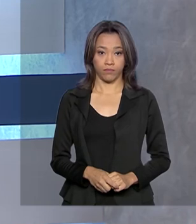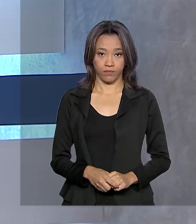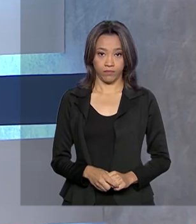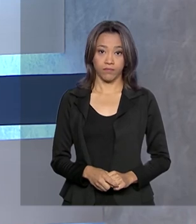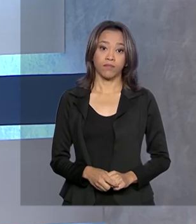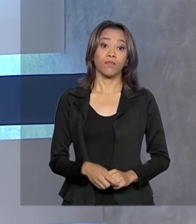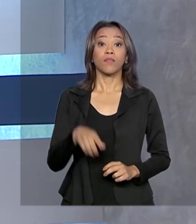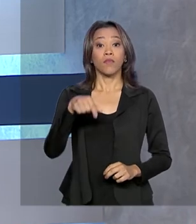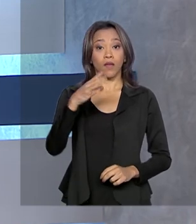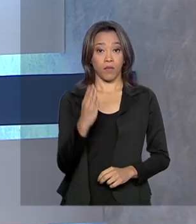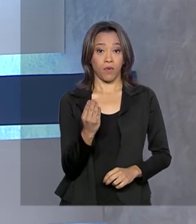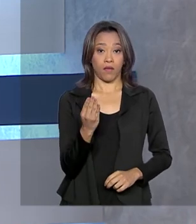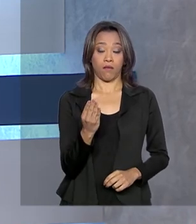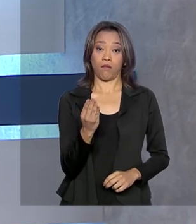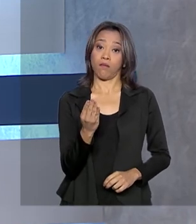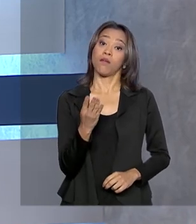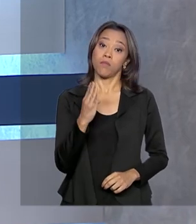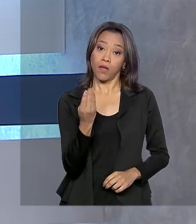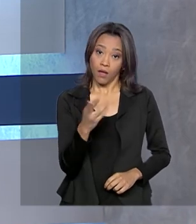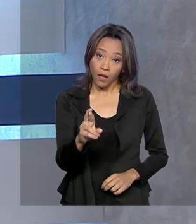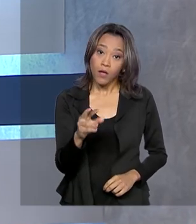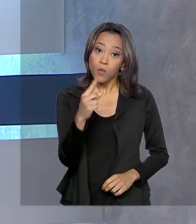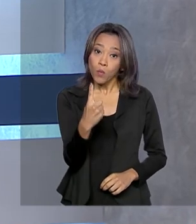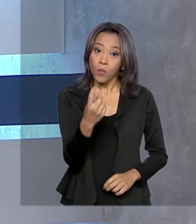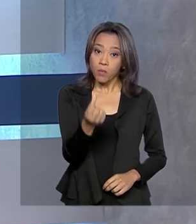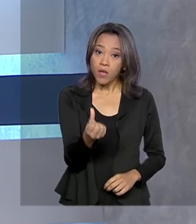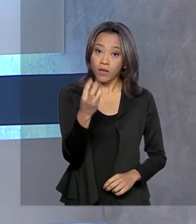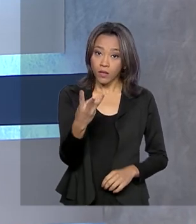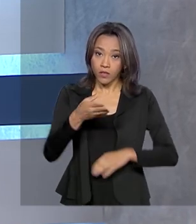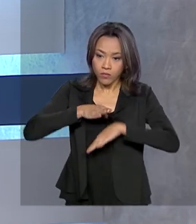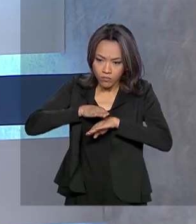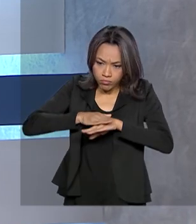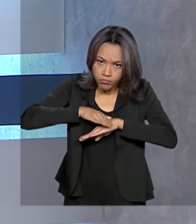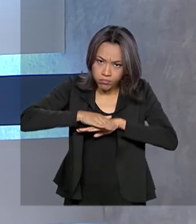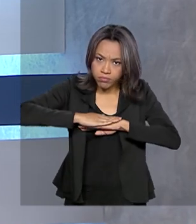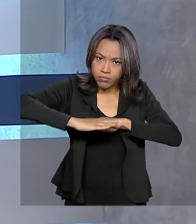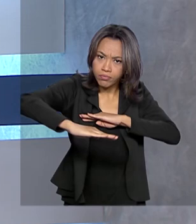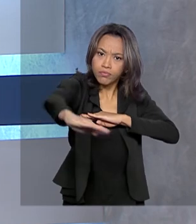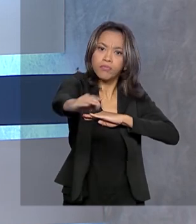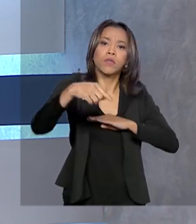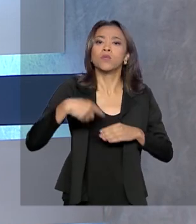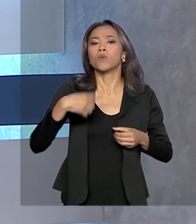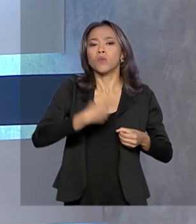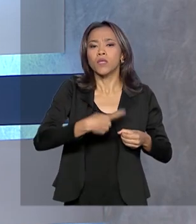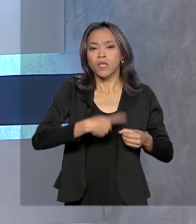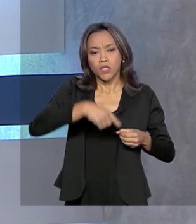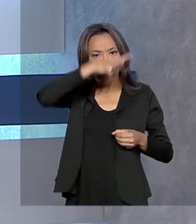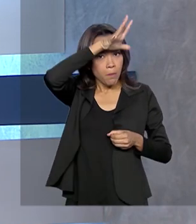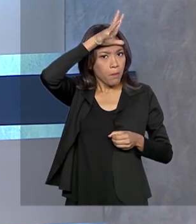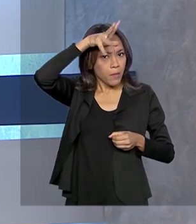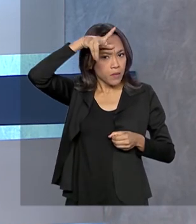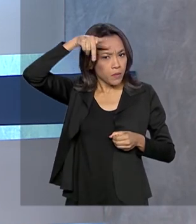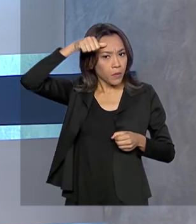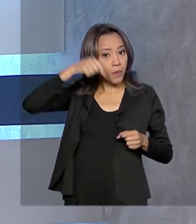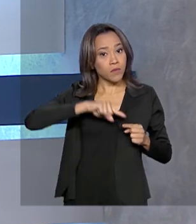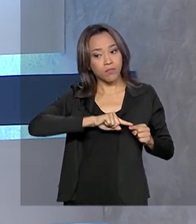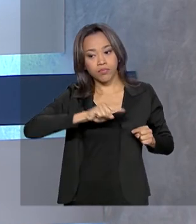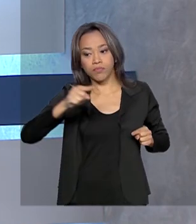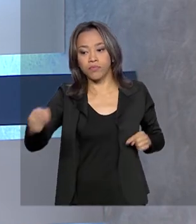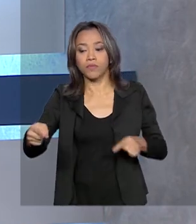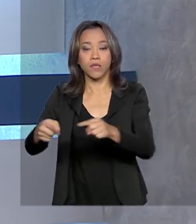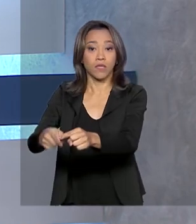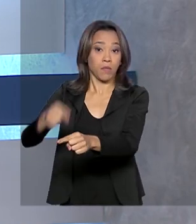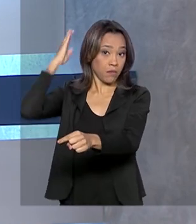E a BR-163 conta agora com todo o trecho que liga Mato Grosso ao Pará pavimentado, o que era